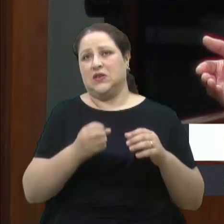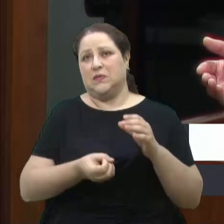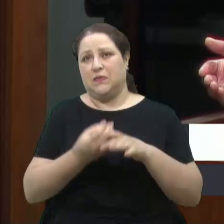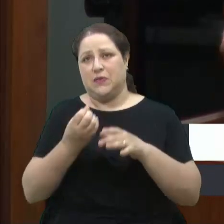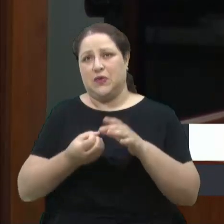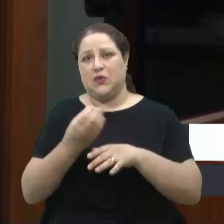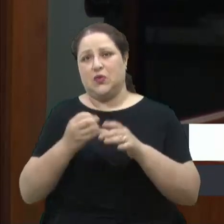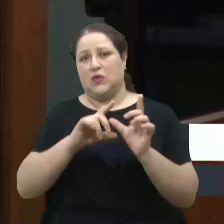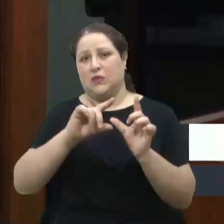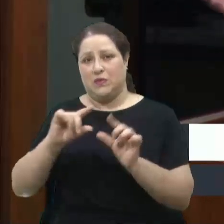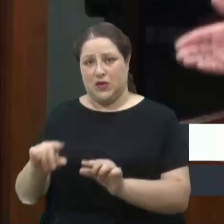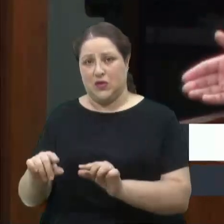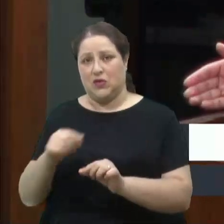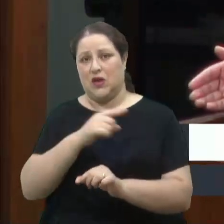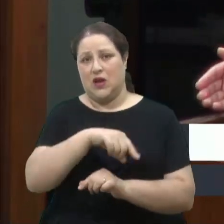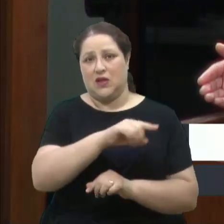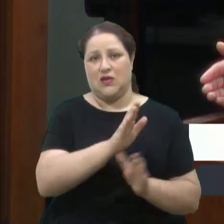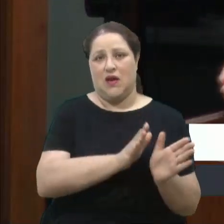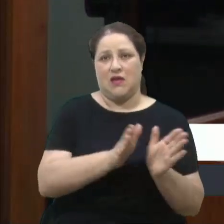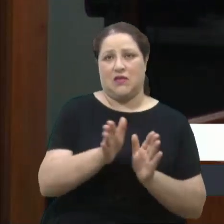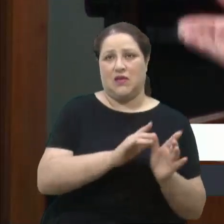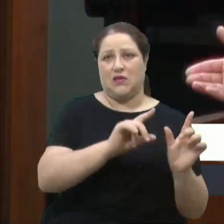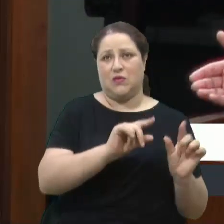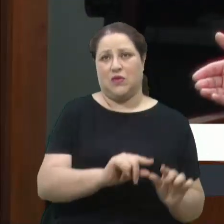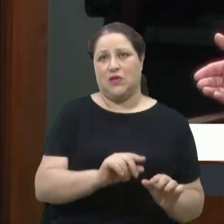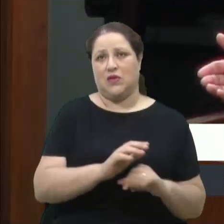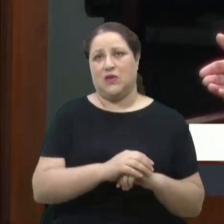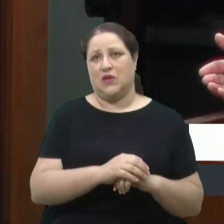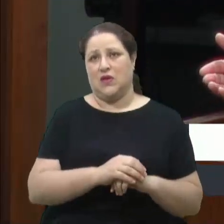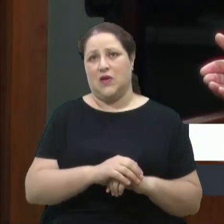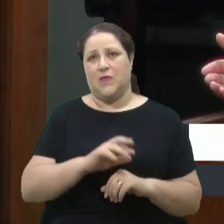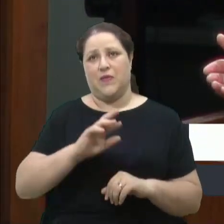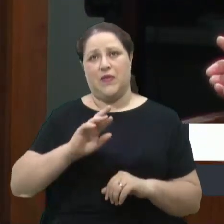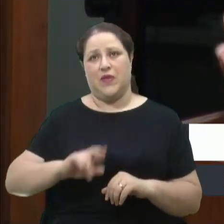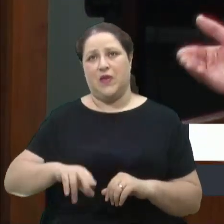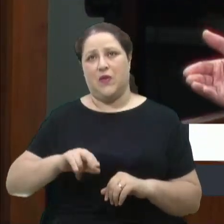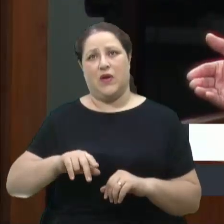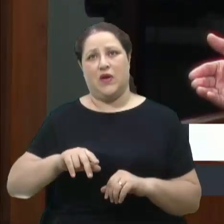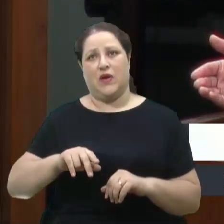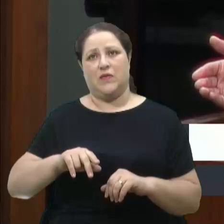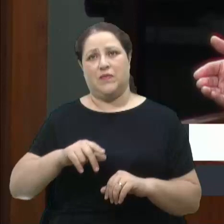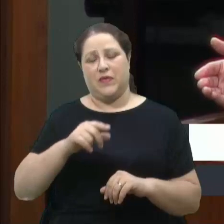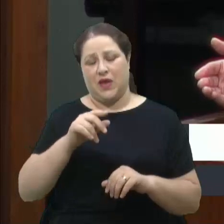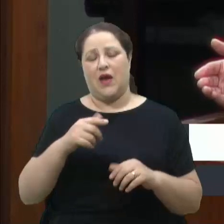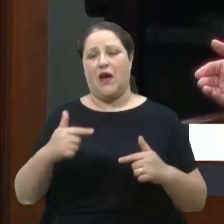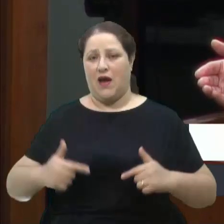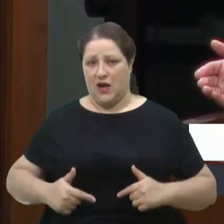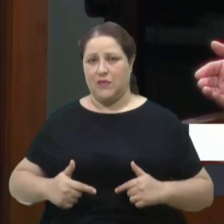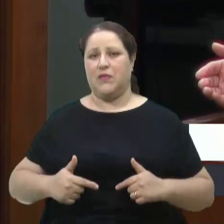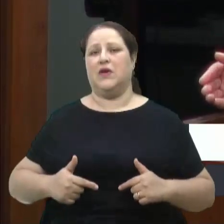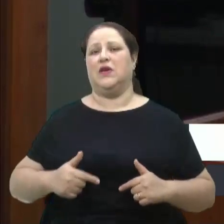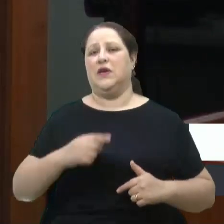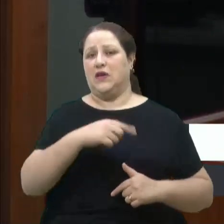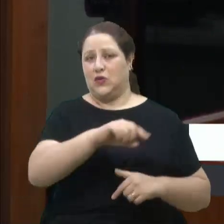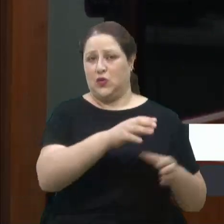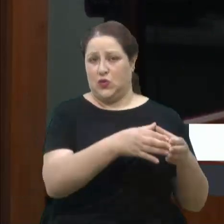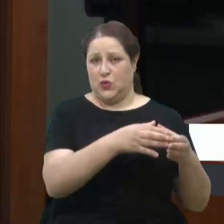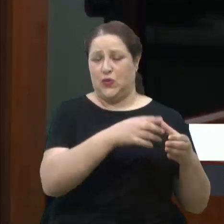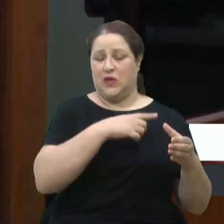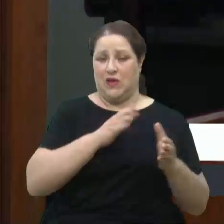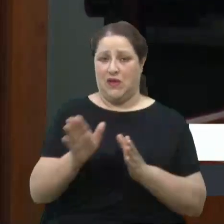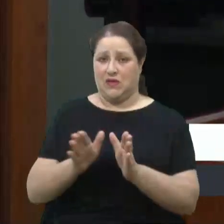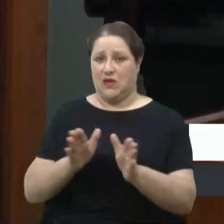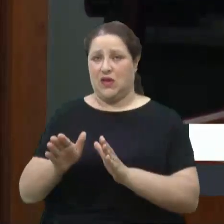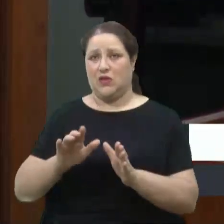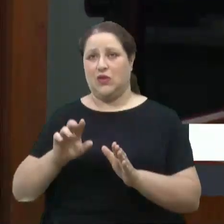ter acesso. As armas que eles têm acesso, elas não foram produzidas de forma ilegal. Elas são produzidas de forma legal. Essas armas, elas